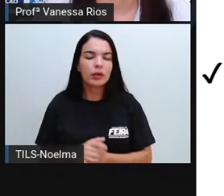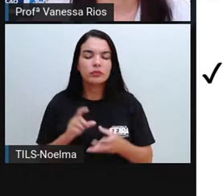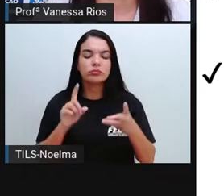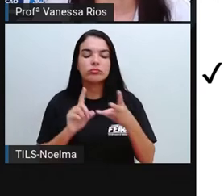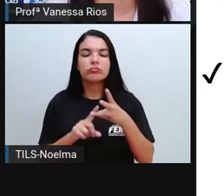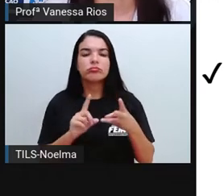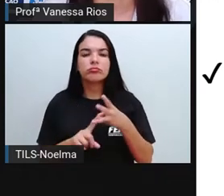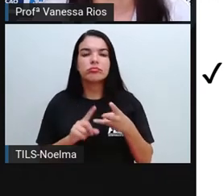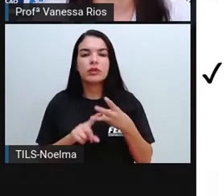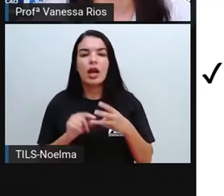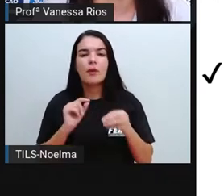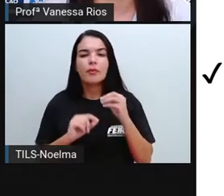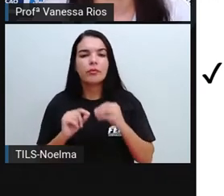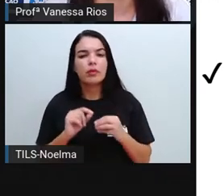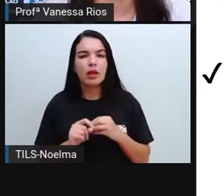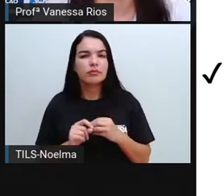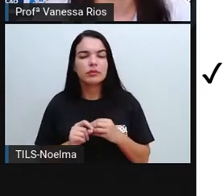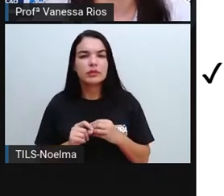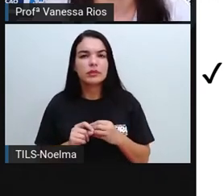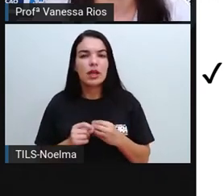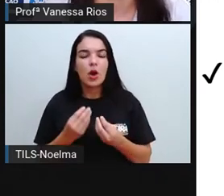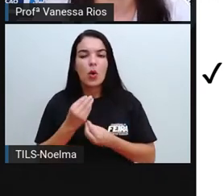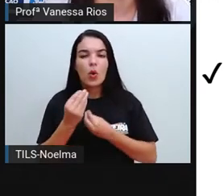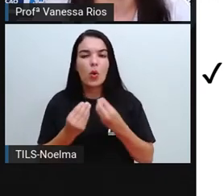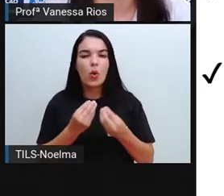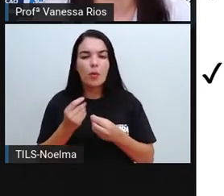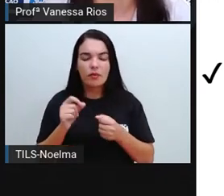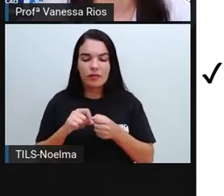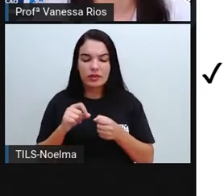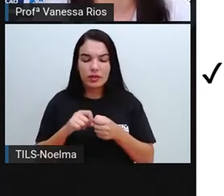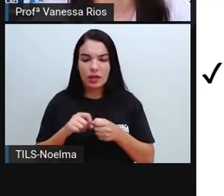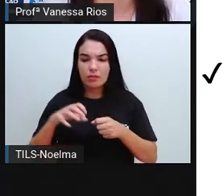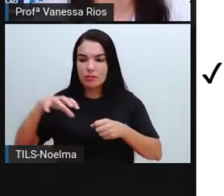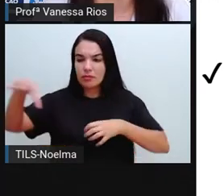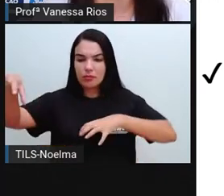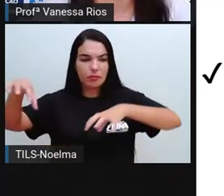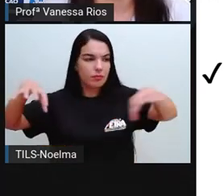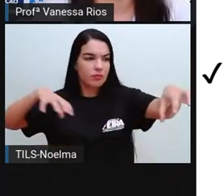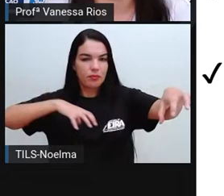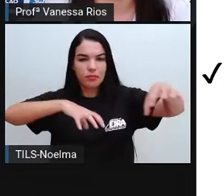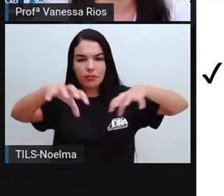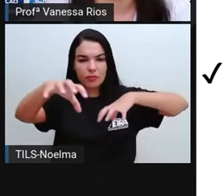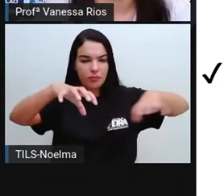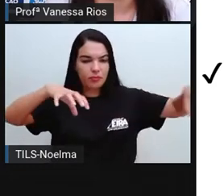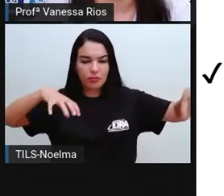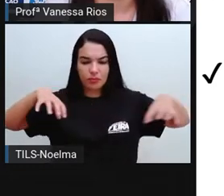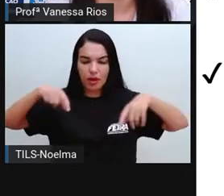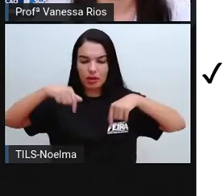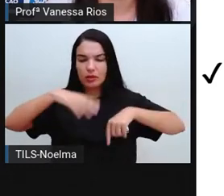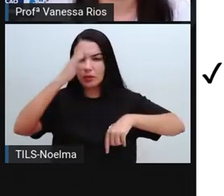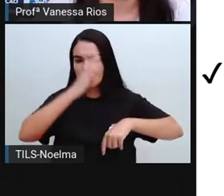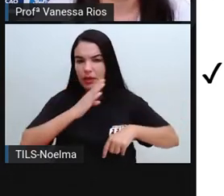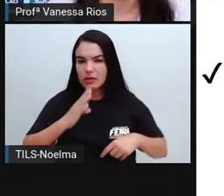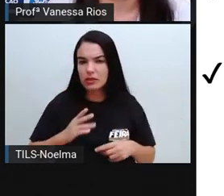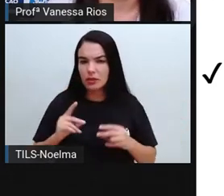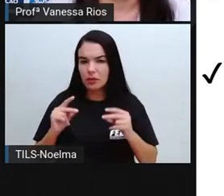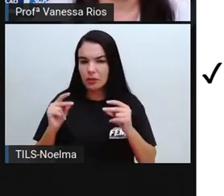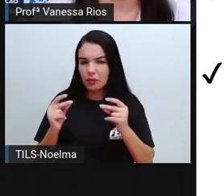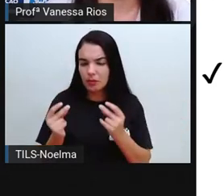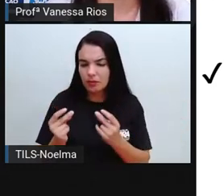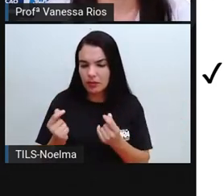Essas condições eram iguais em todos os lugares das terras que depois foi chamada de Brasil? Por quê?